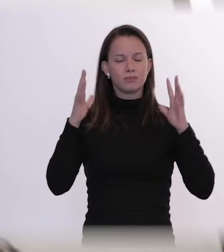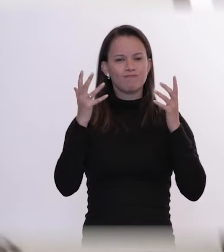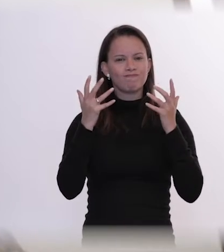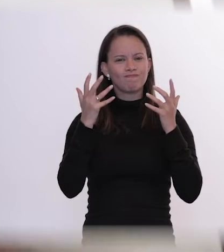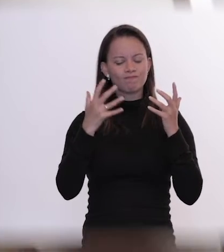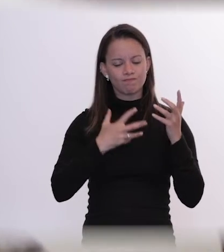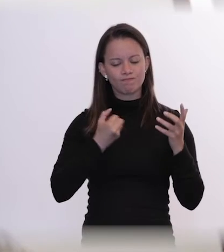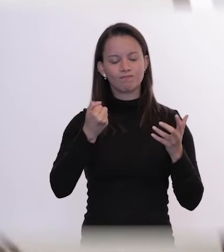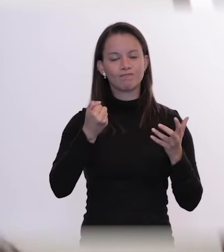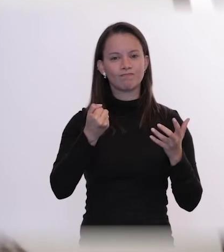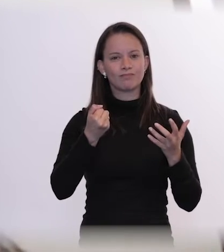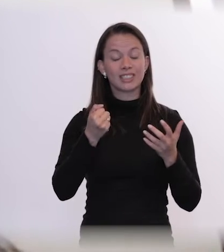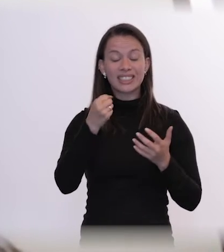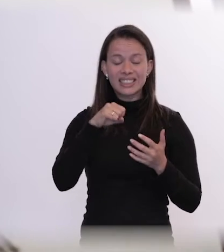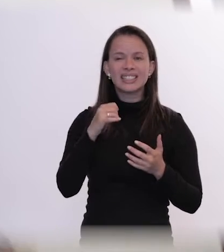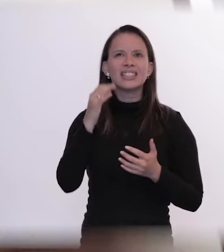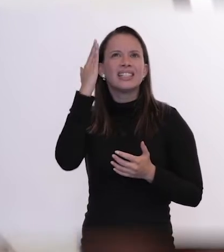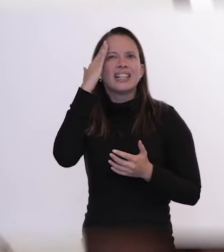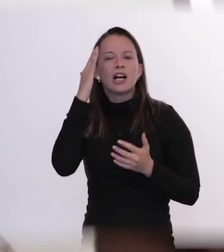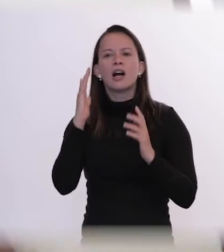que, mesmo que tenham tudo,